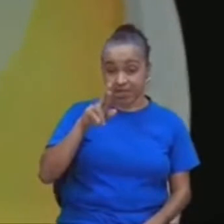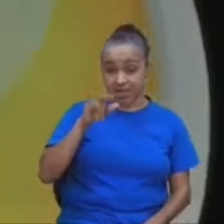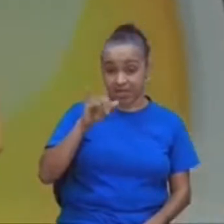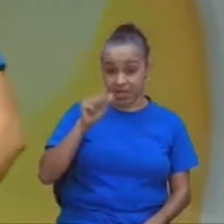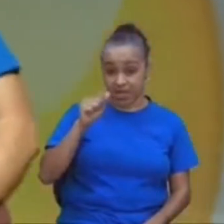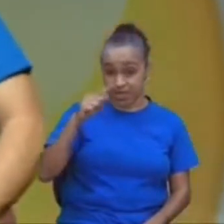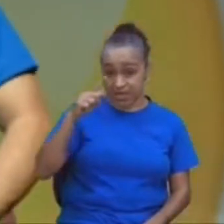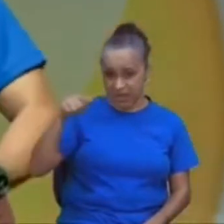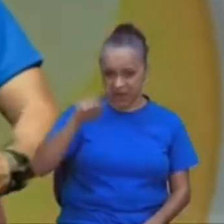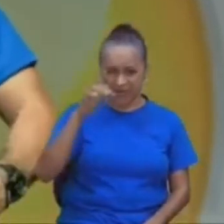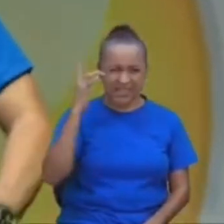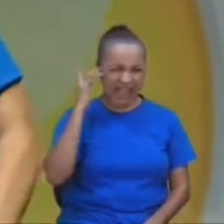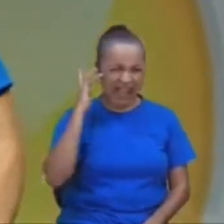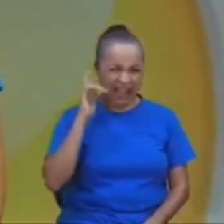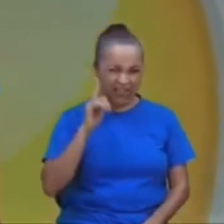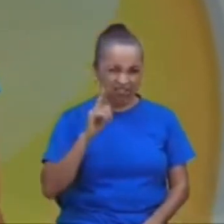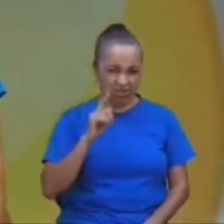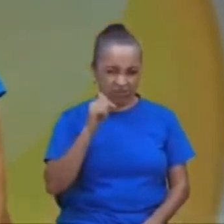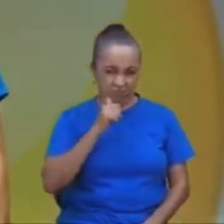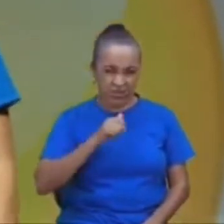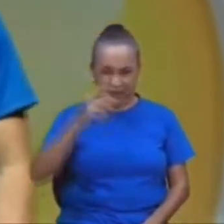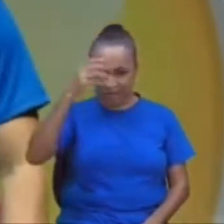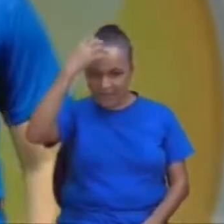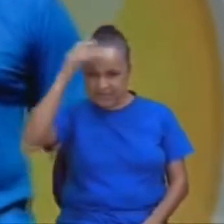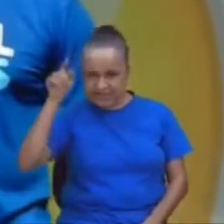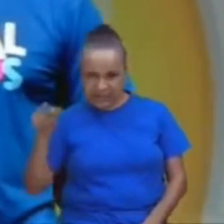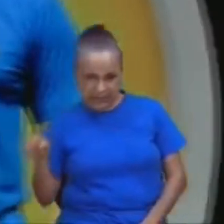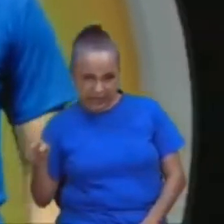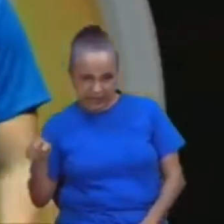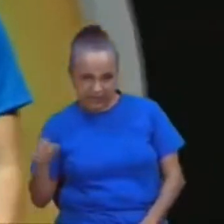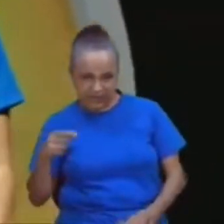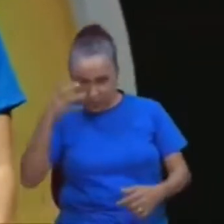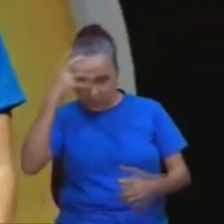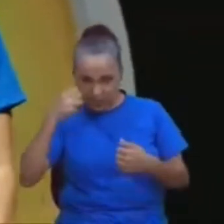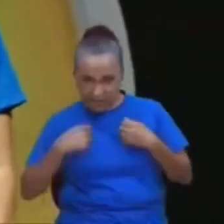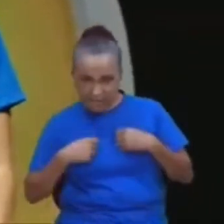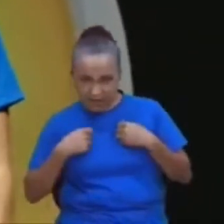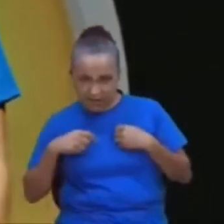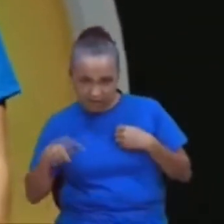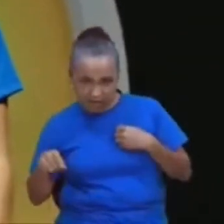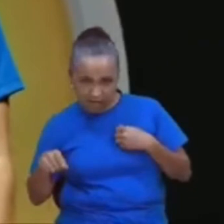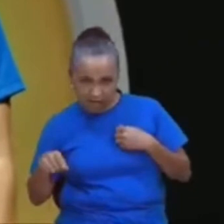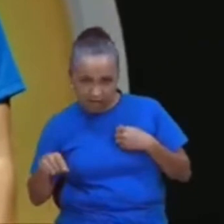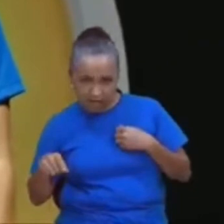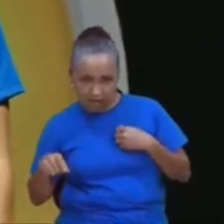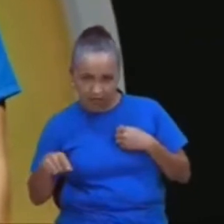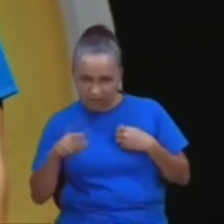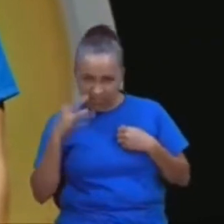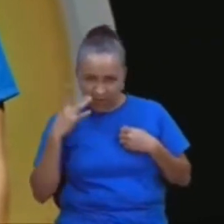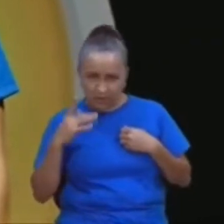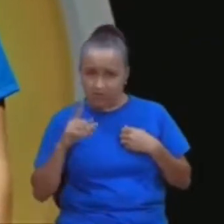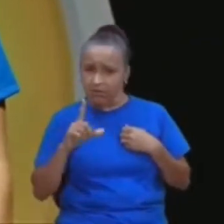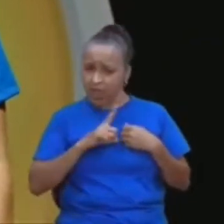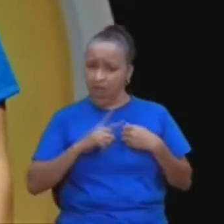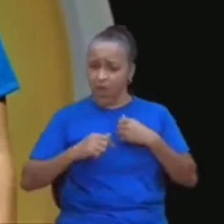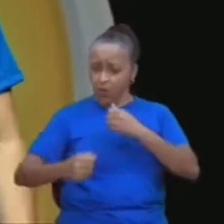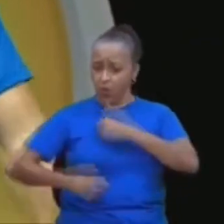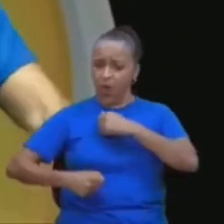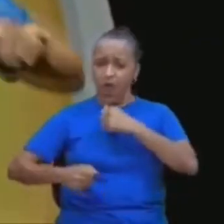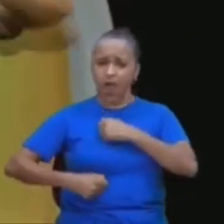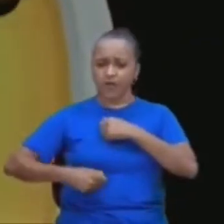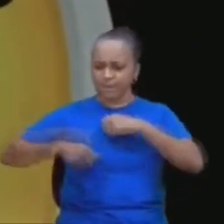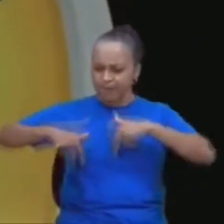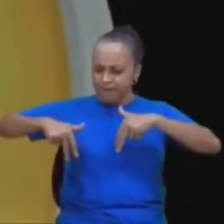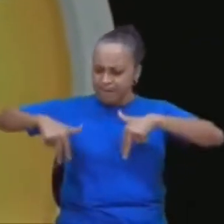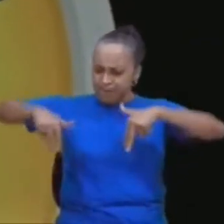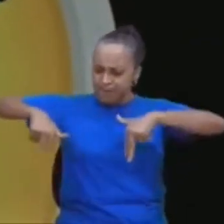vocês acham que a princesa do Egito, ia tomar banho, sem os guardas? Que nada, eu imagino